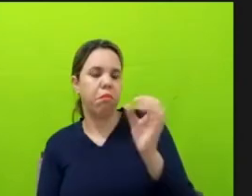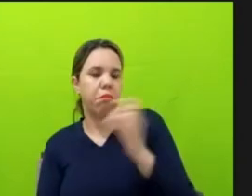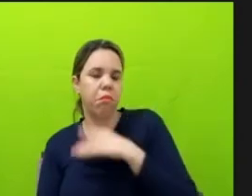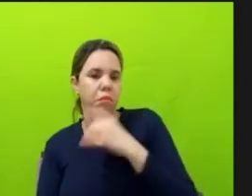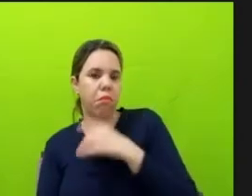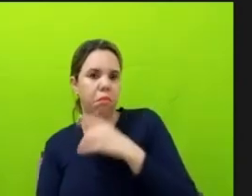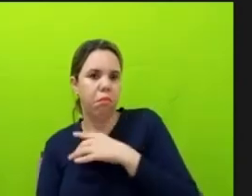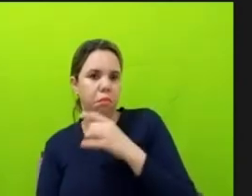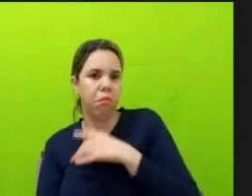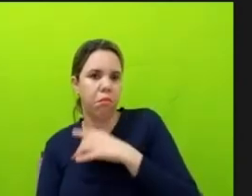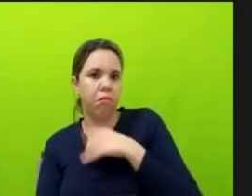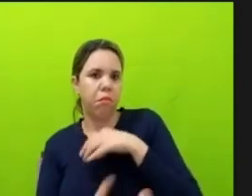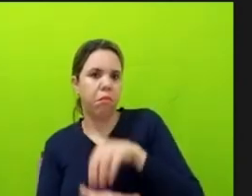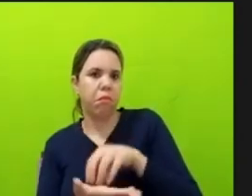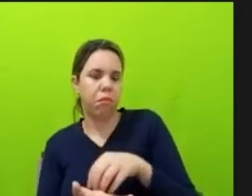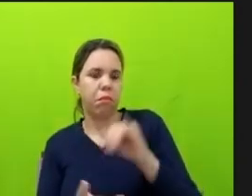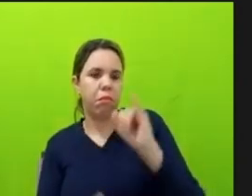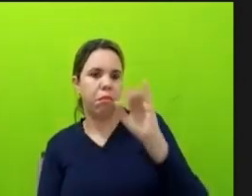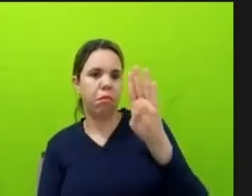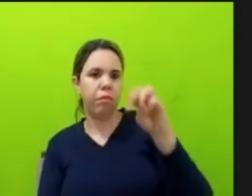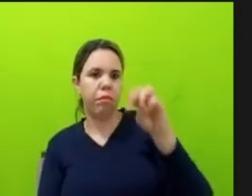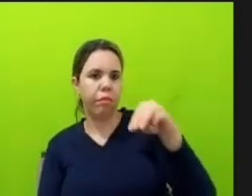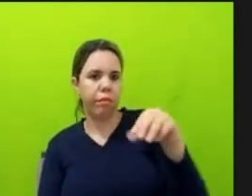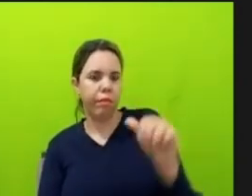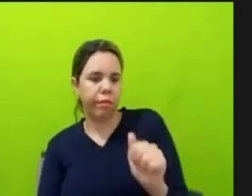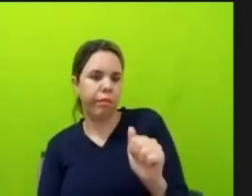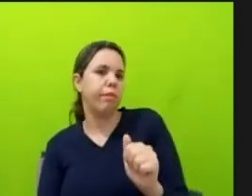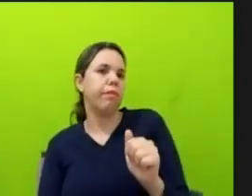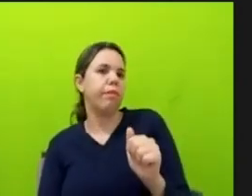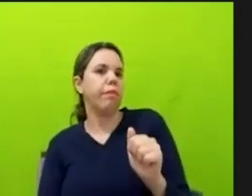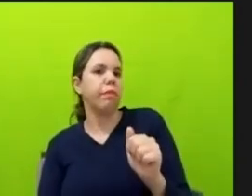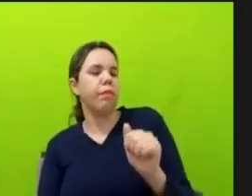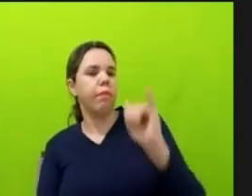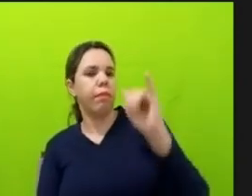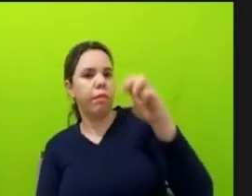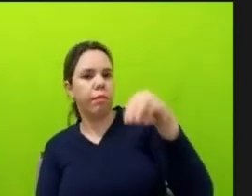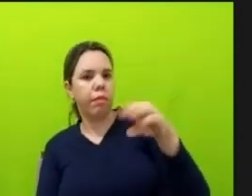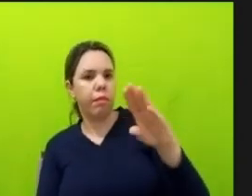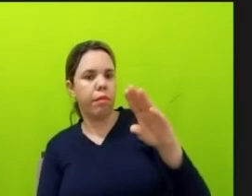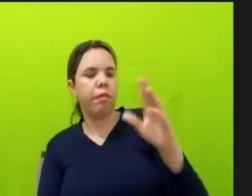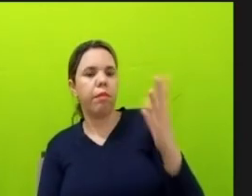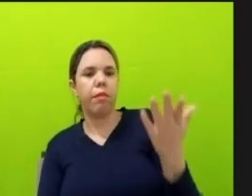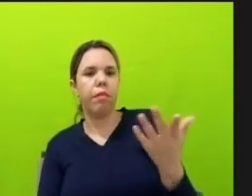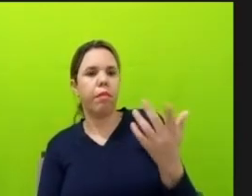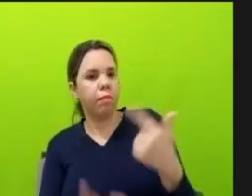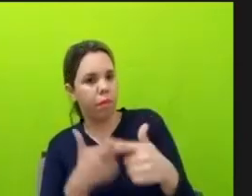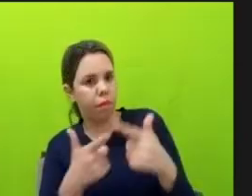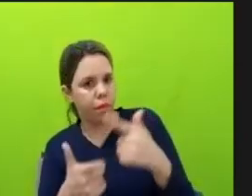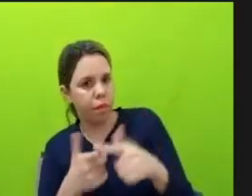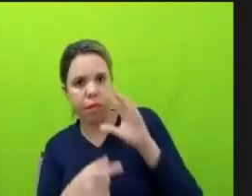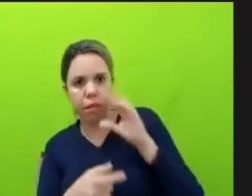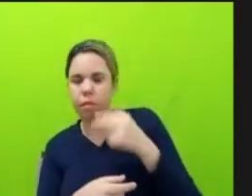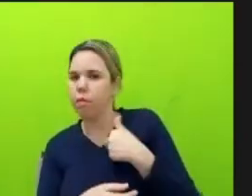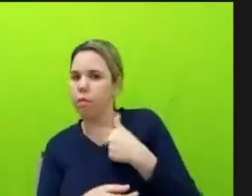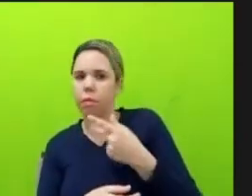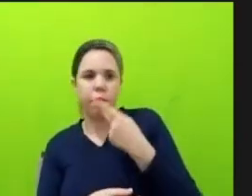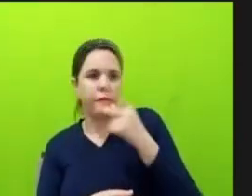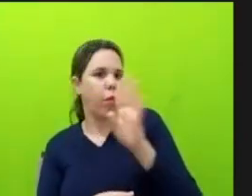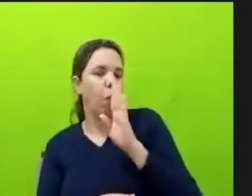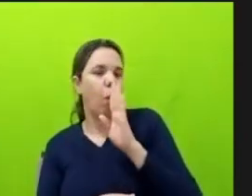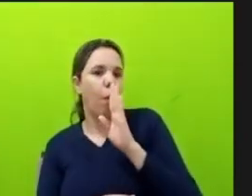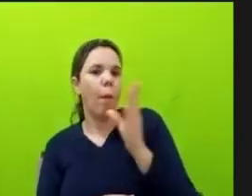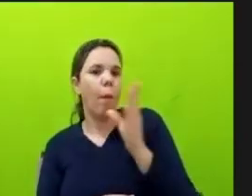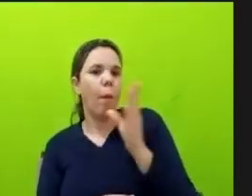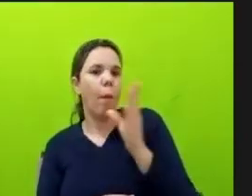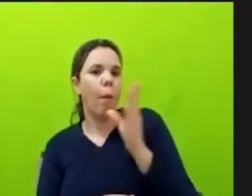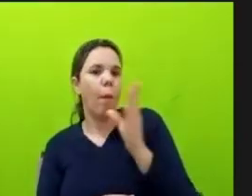como o IBAM e o ICMB, assim, pactos de silêncio, porque os funcionários não podem abrir a boca, são ameaçados lá dentro,